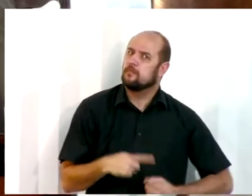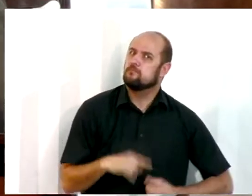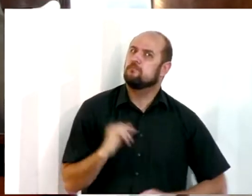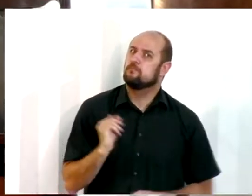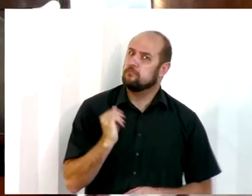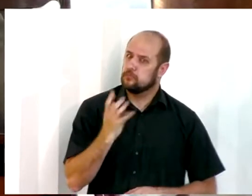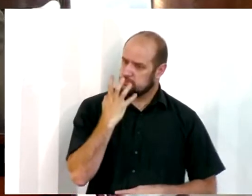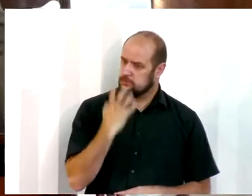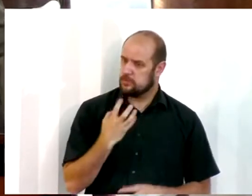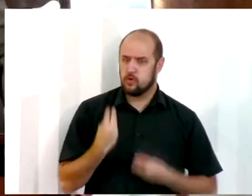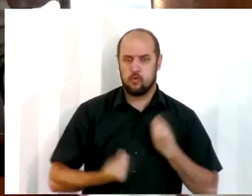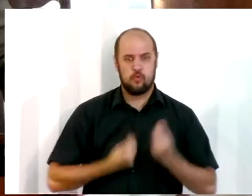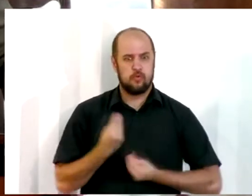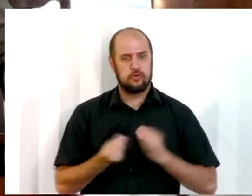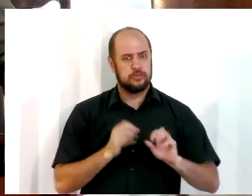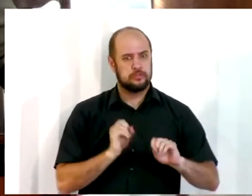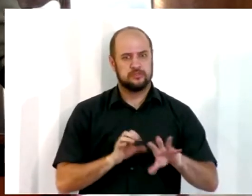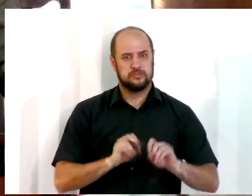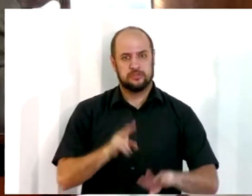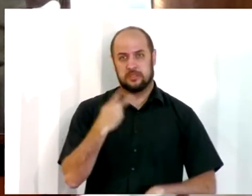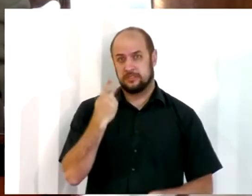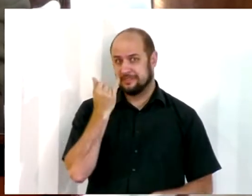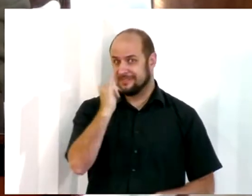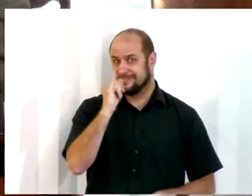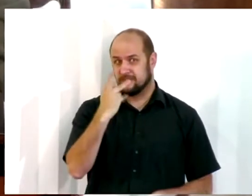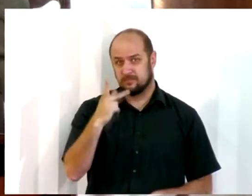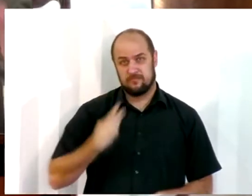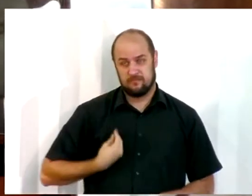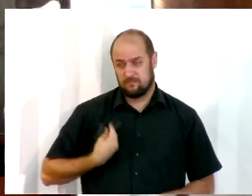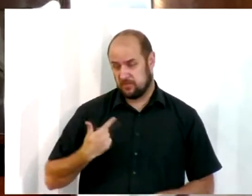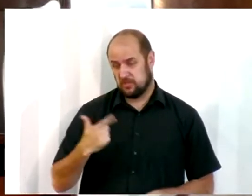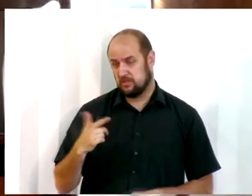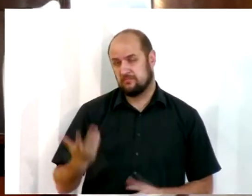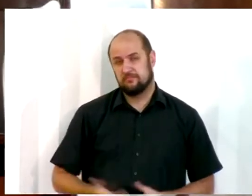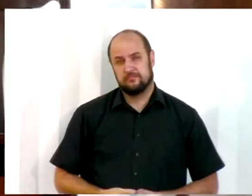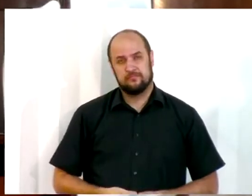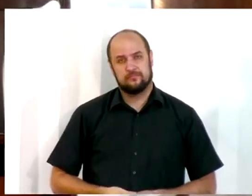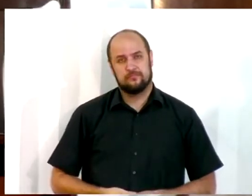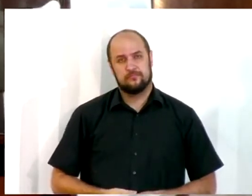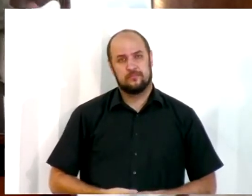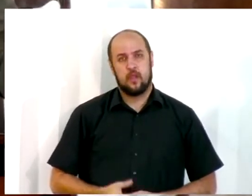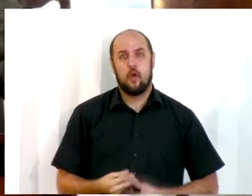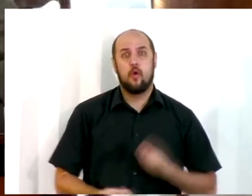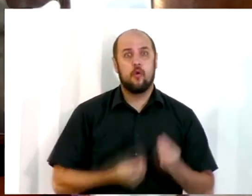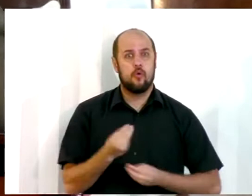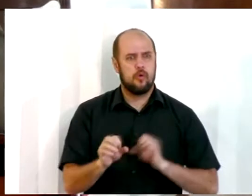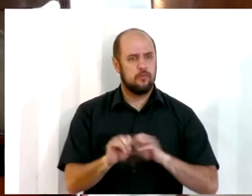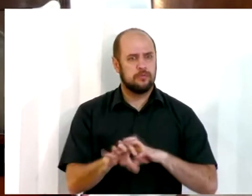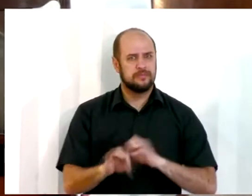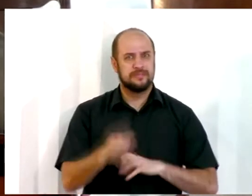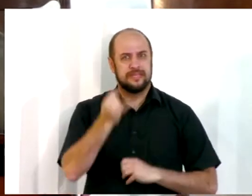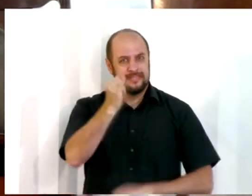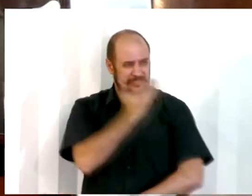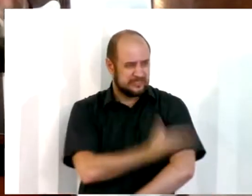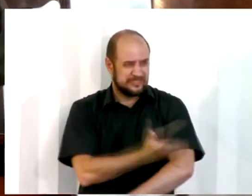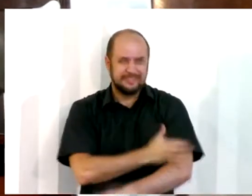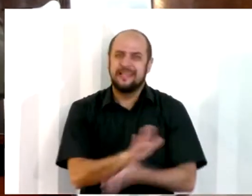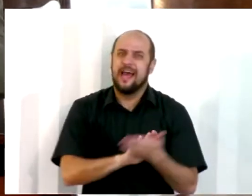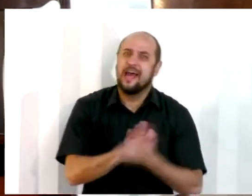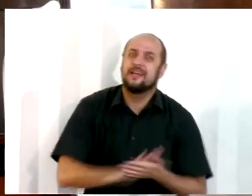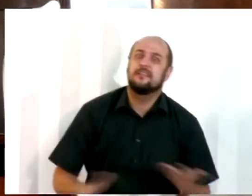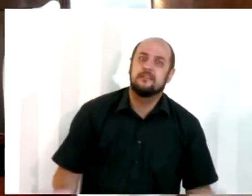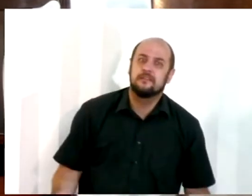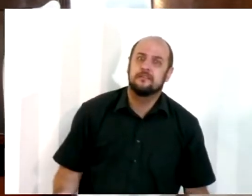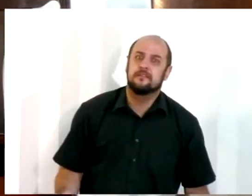irmãos. Como que você vai ensinar uma coisa que você não vive? Como que você vai ensinar algo que você não pratica? Então, nós